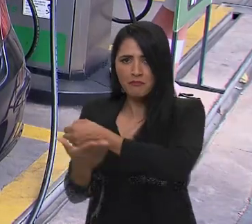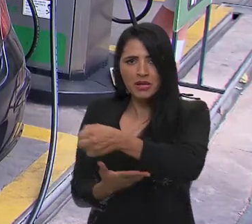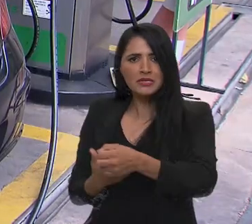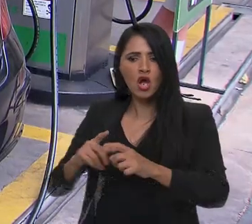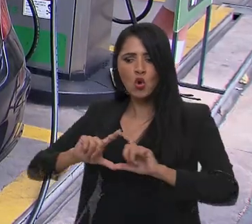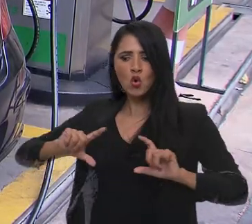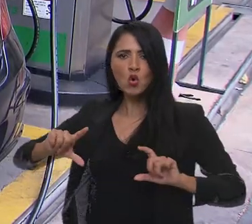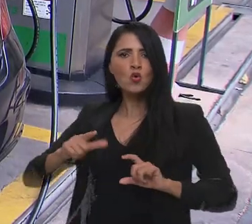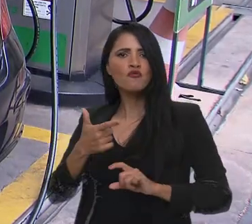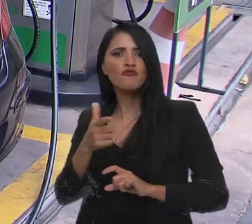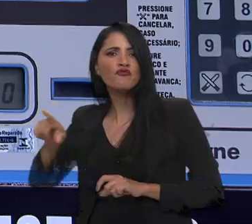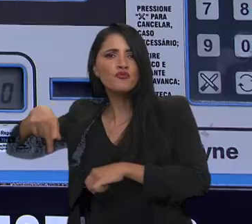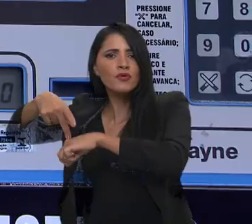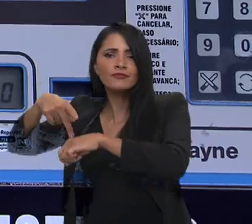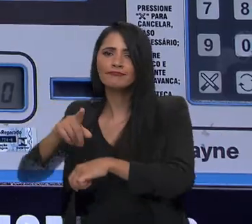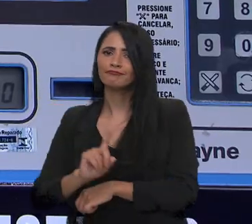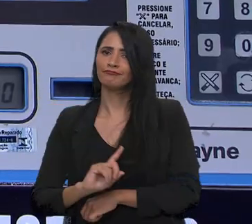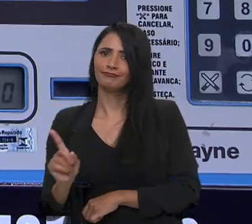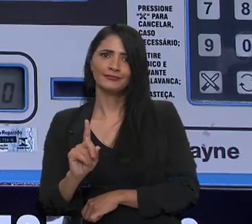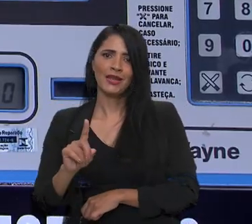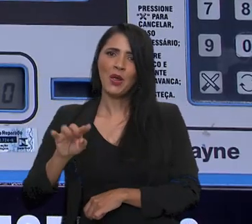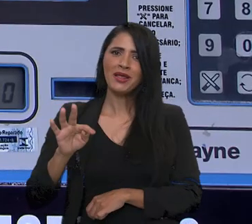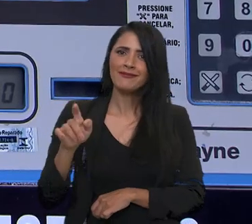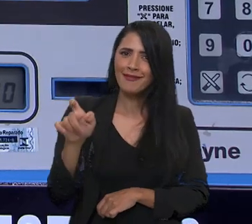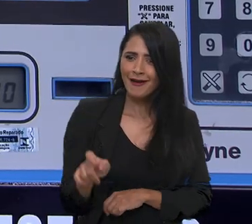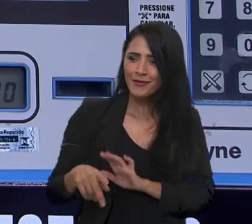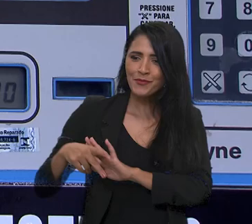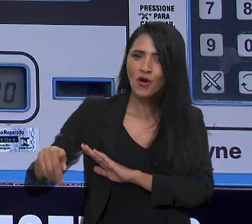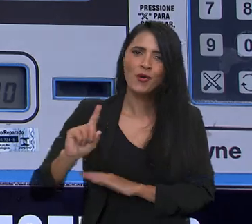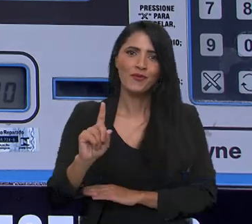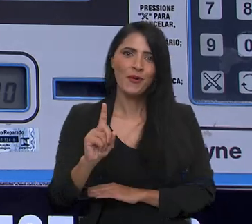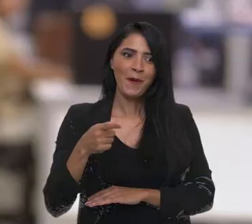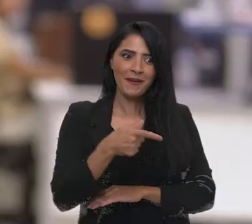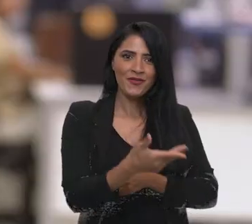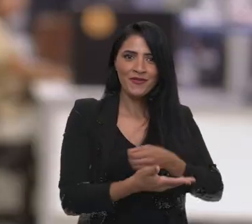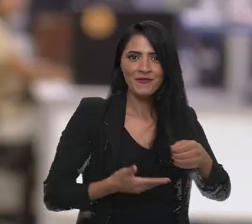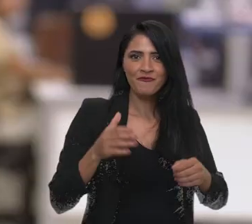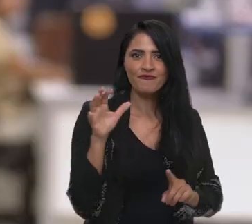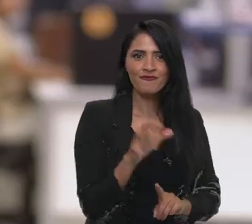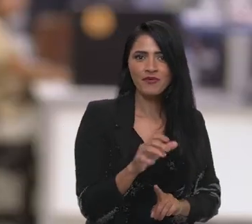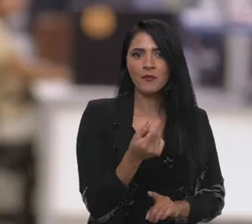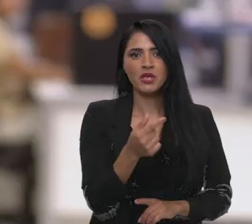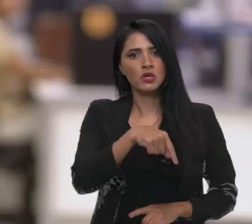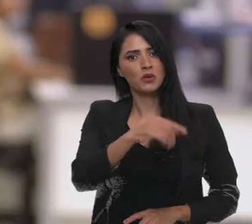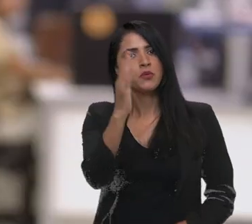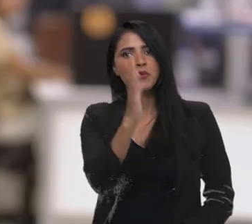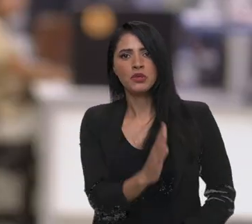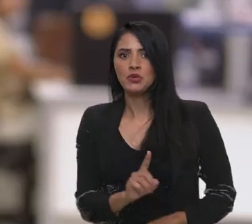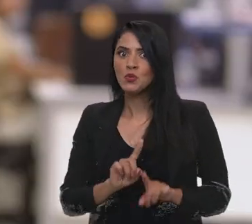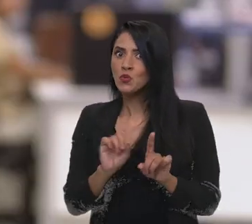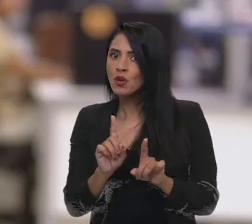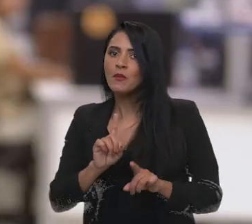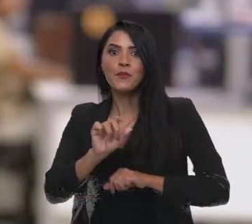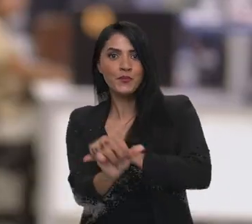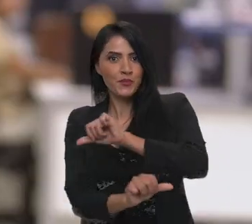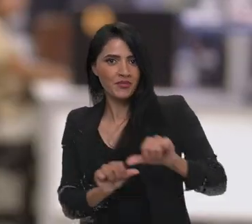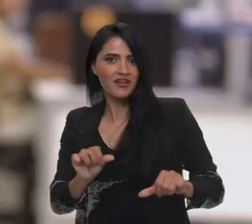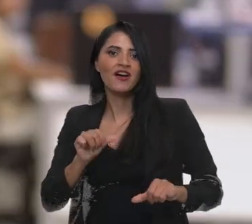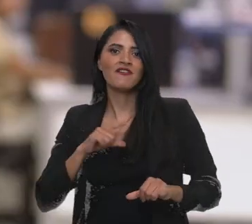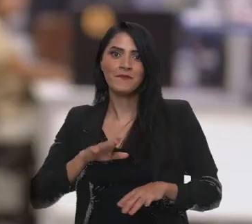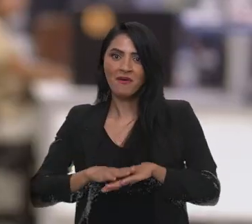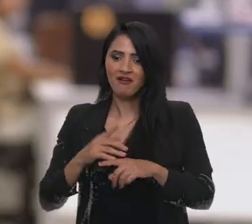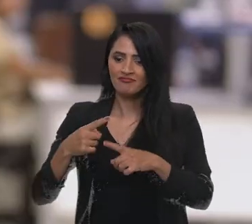Petrobras não vai se basear em cotações internacionais e taxas de câmbio para a prática de preços no Brasil. Com a